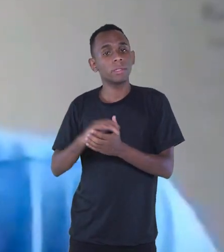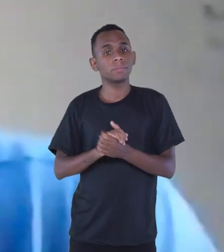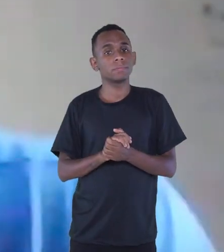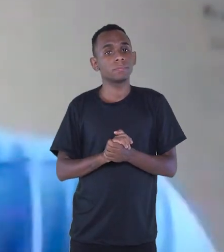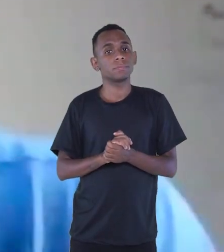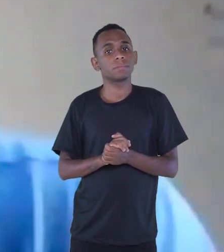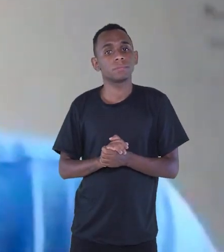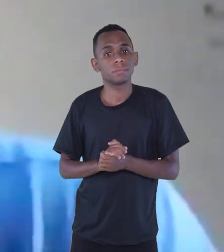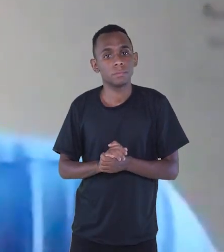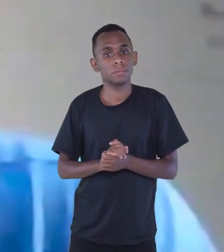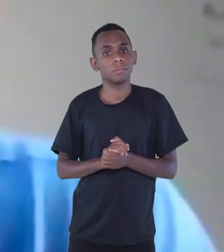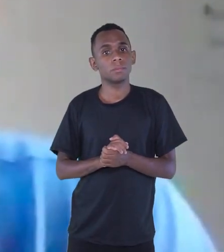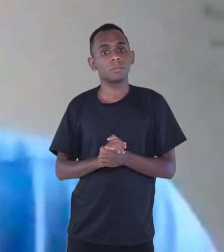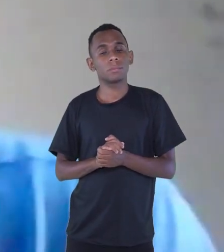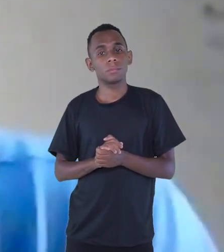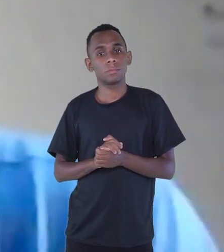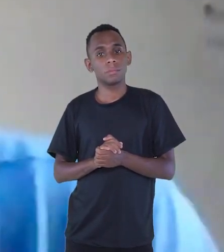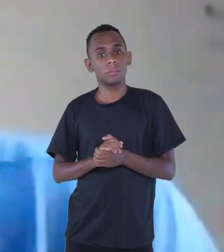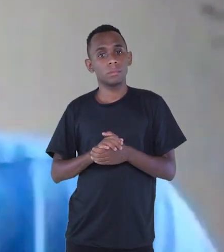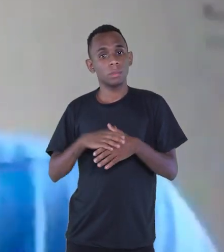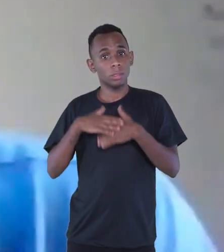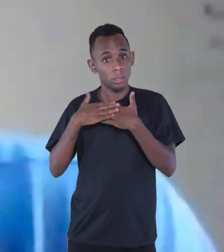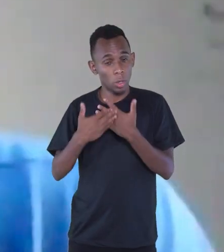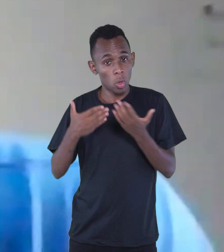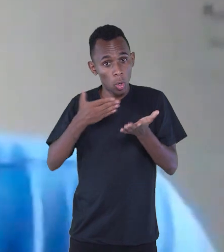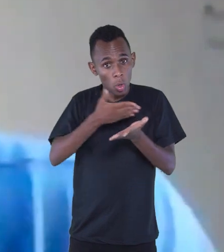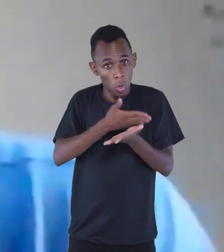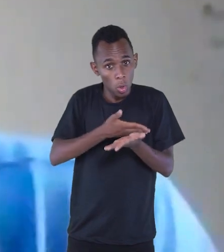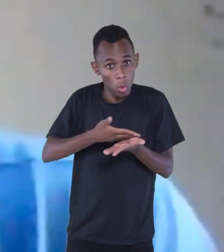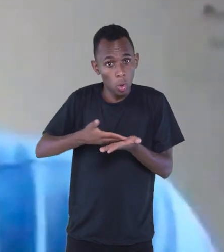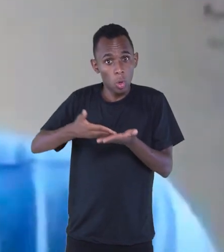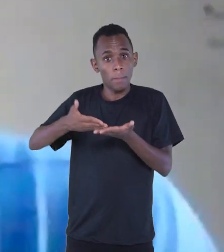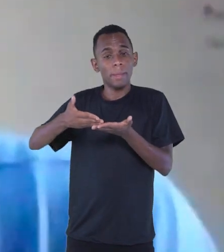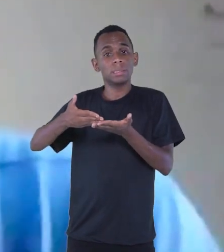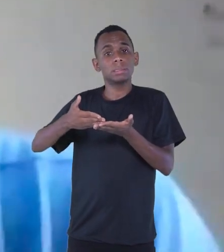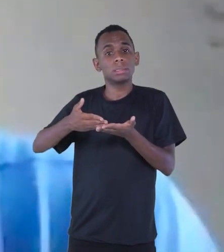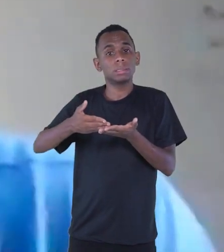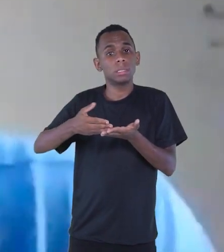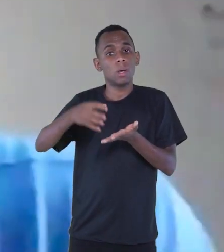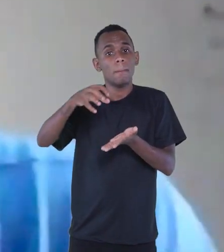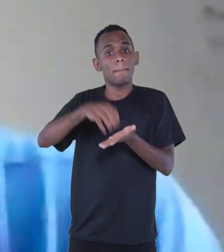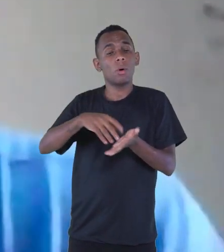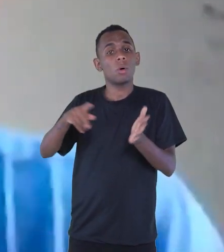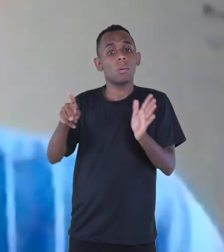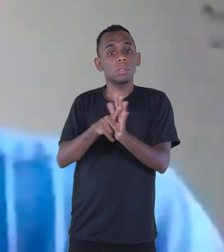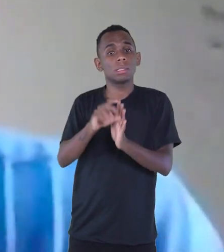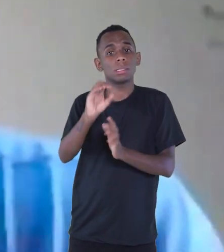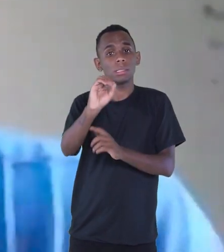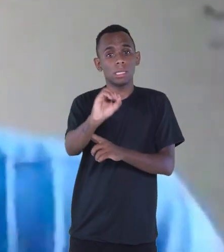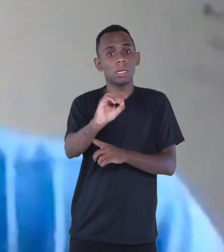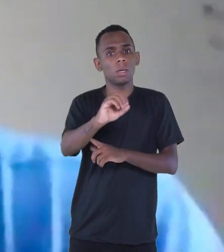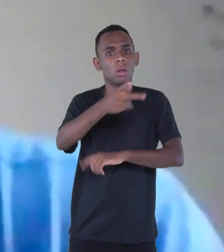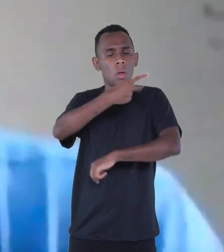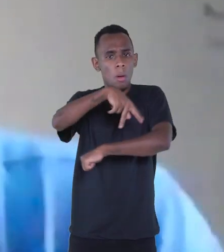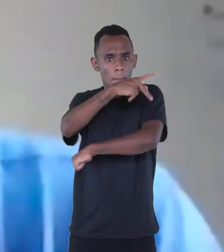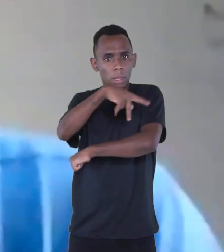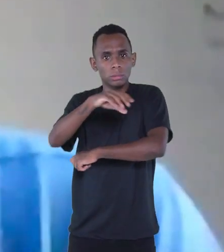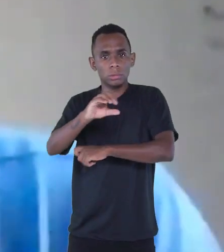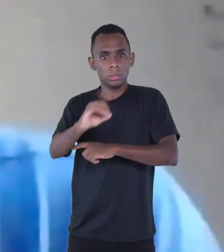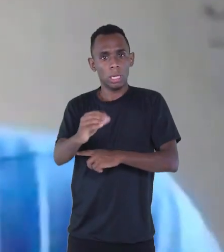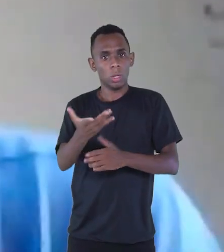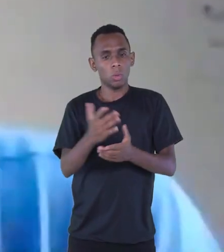passamos por alguns, pelo marco zero da cidade, que é um lugar aqui chamado Ponte do Niterói ou Praça Candidés.